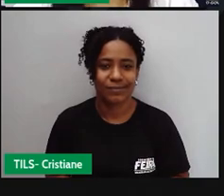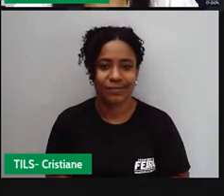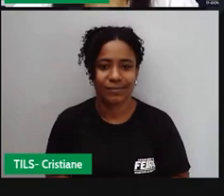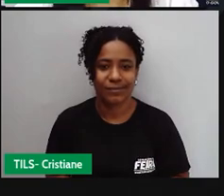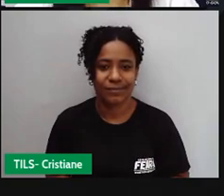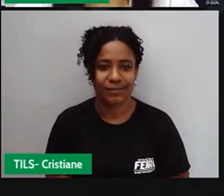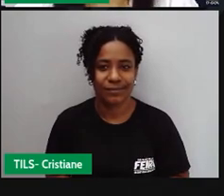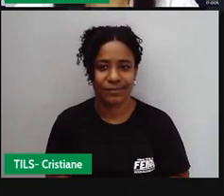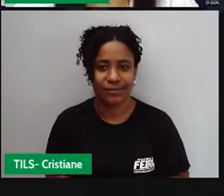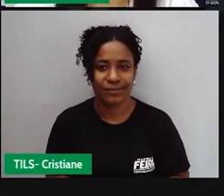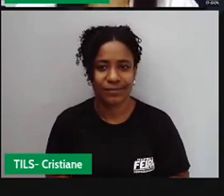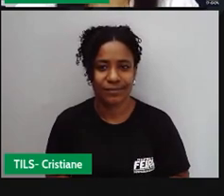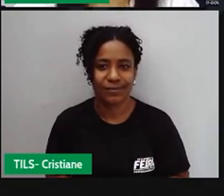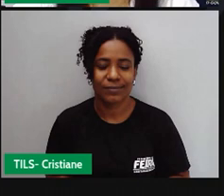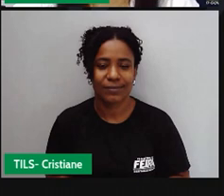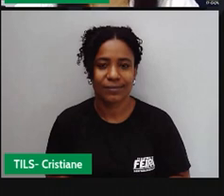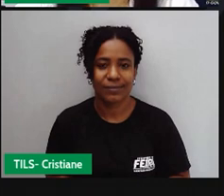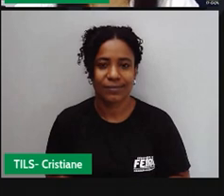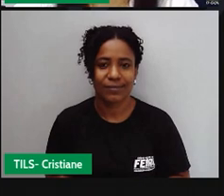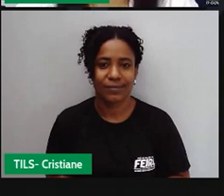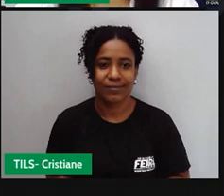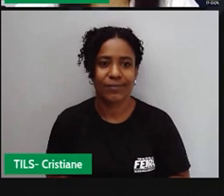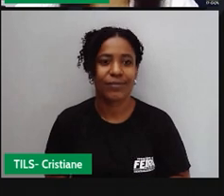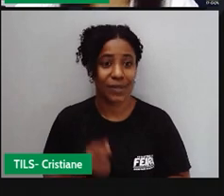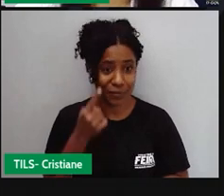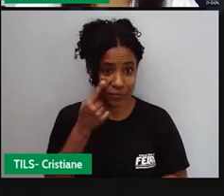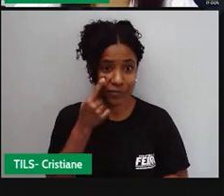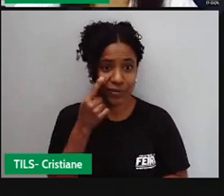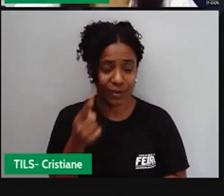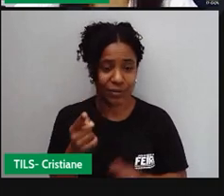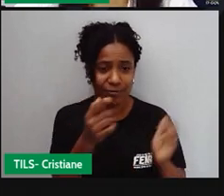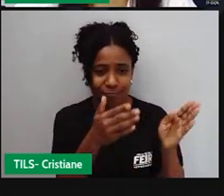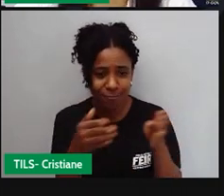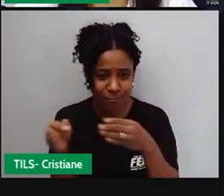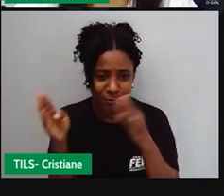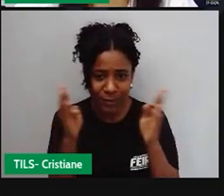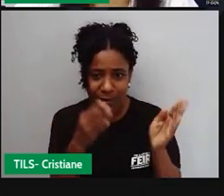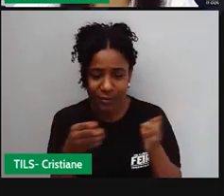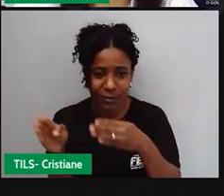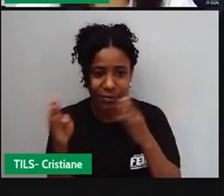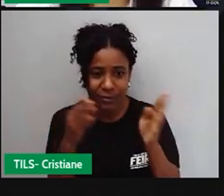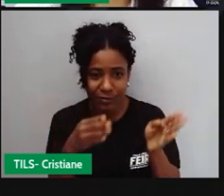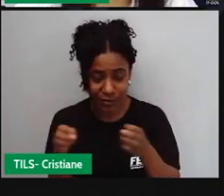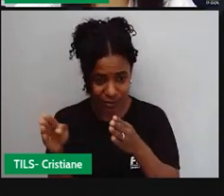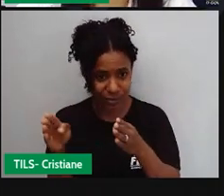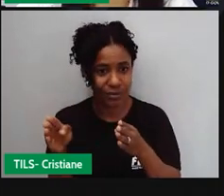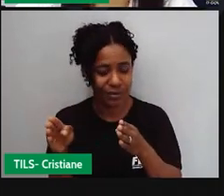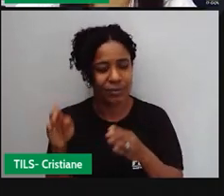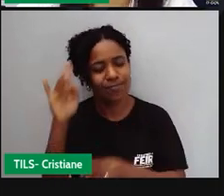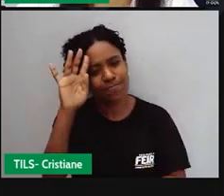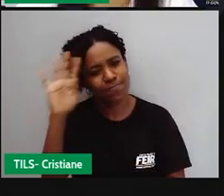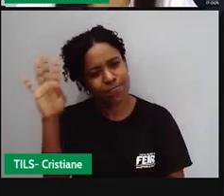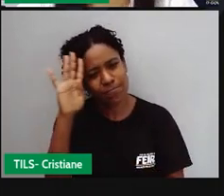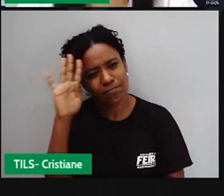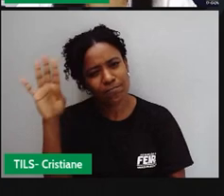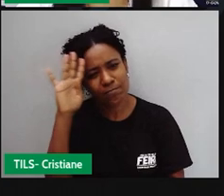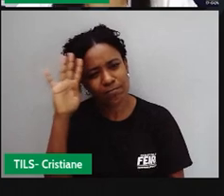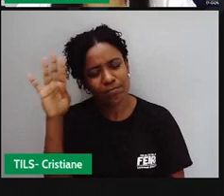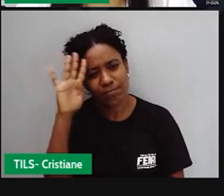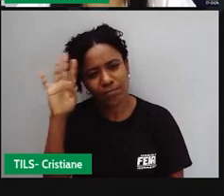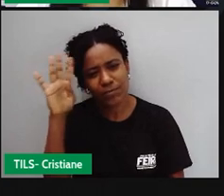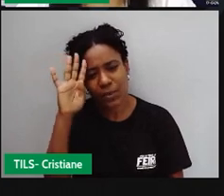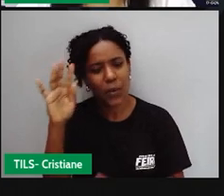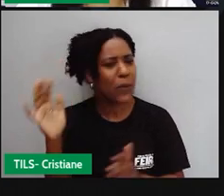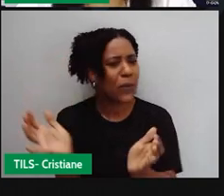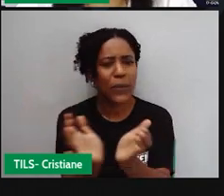Pronto, o vídeo aí traz uma reflexão sobre o que são os quilombos para a gente entender também quem